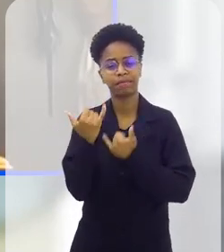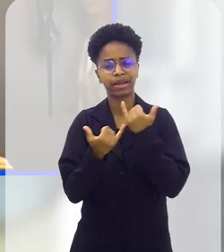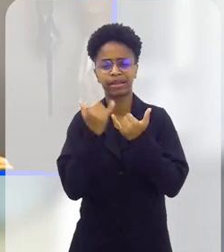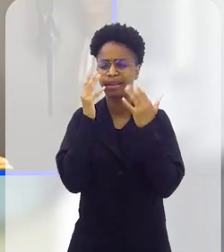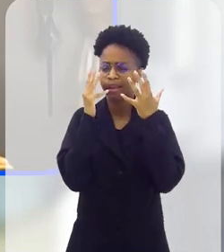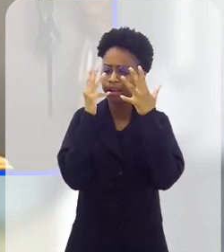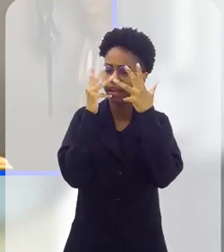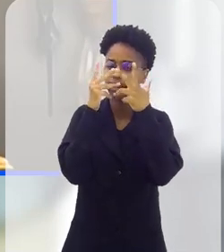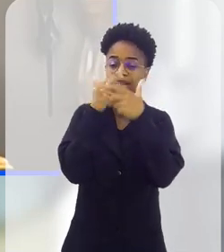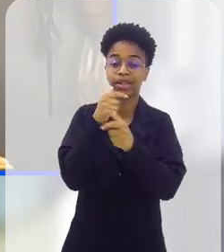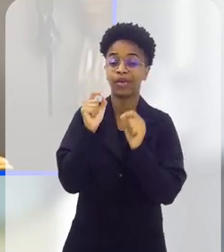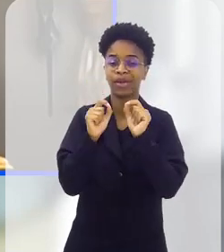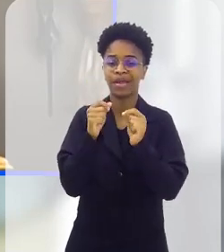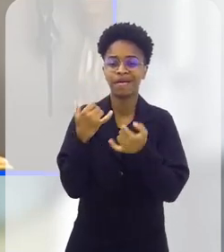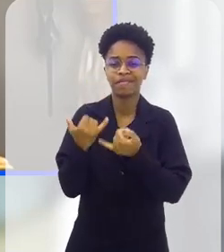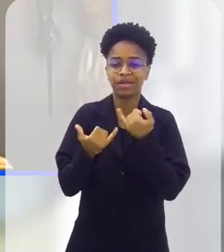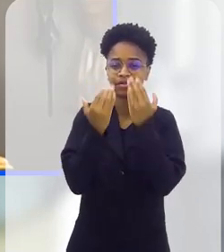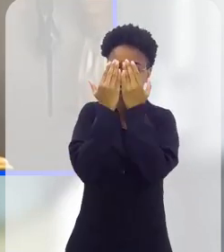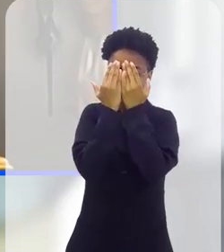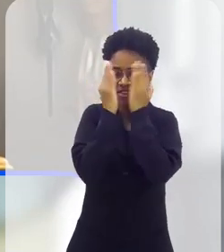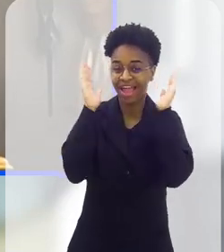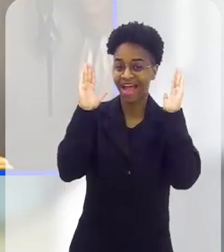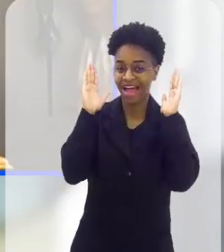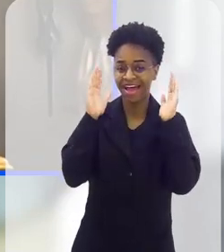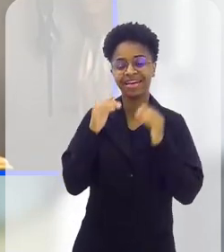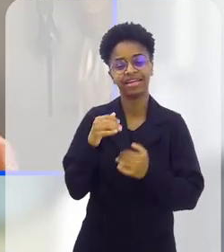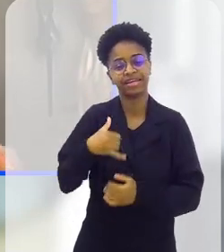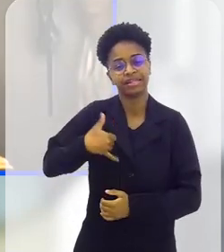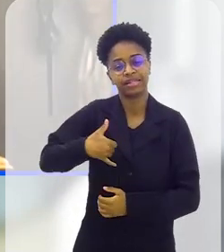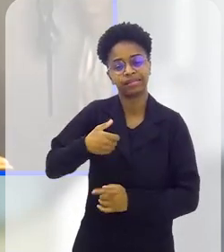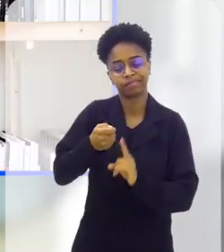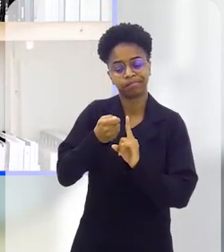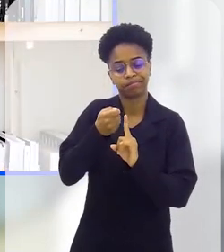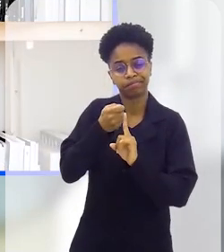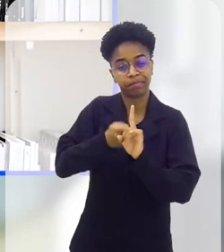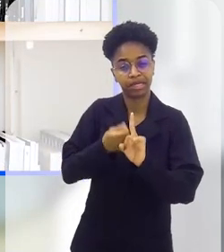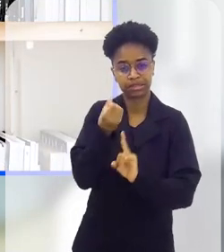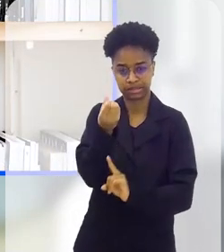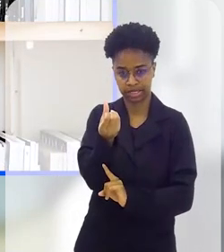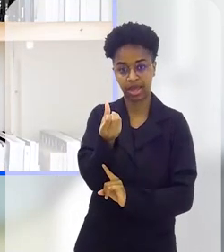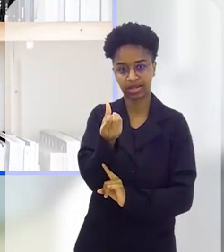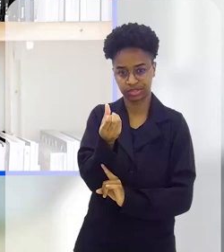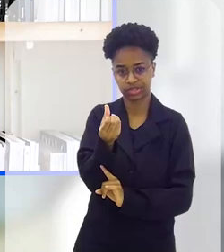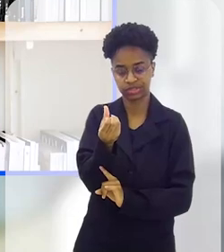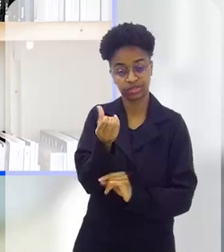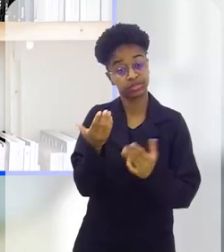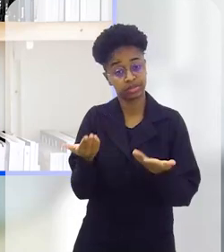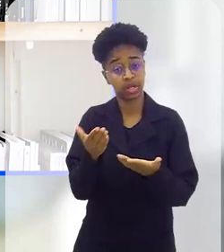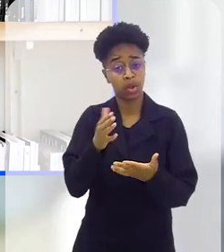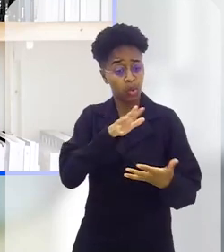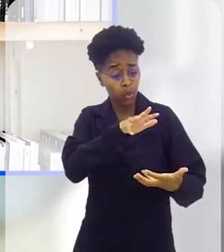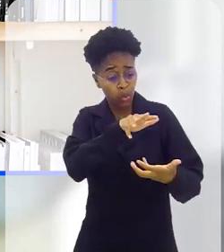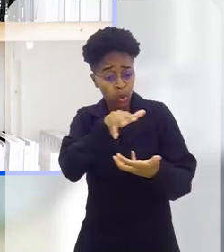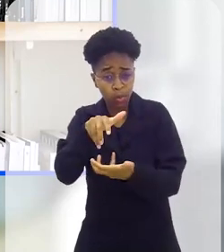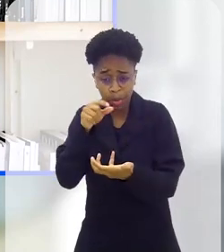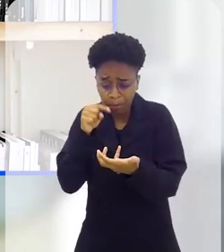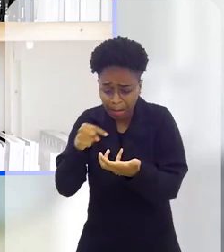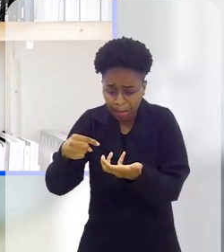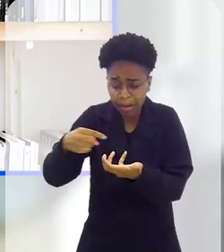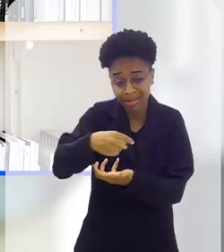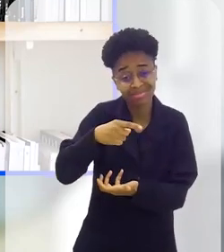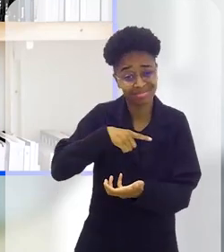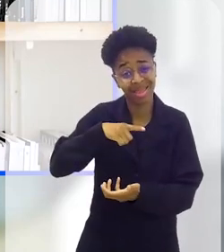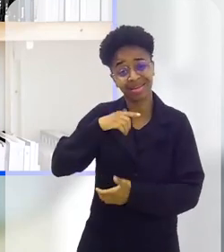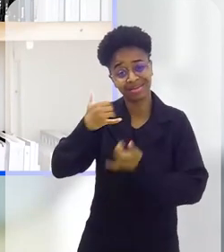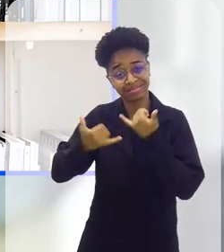super linda, assim, aquela brincadeira de achou com seis meses, né? crianças do mundo inteiro, você